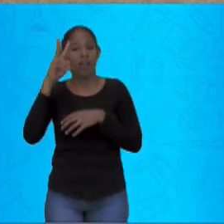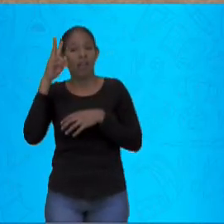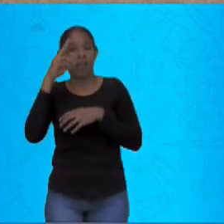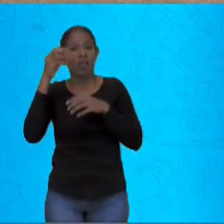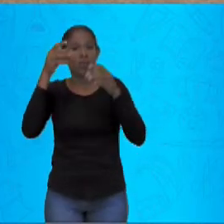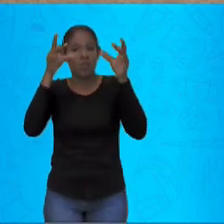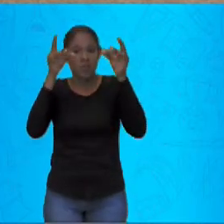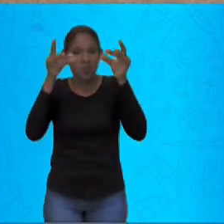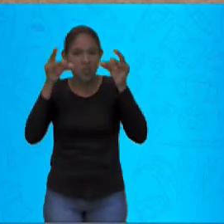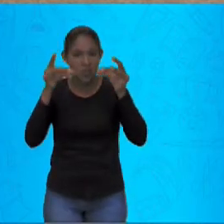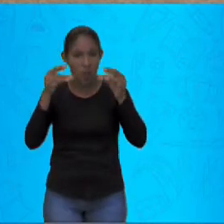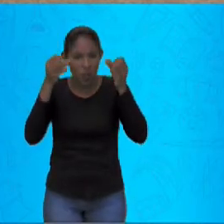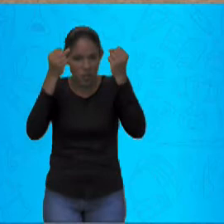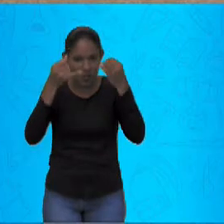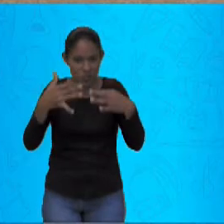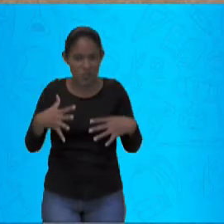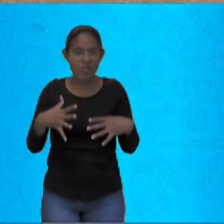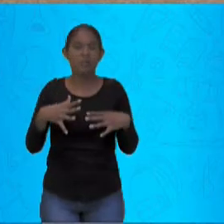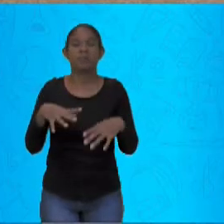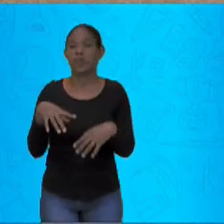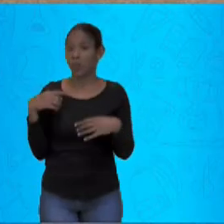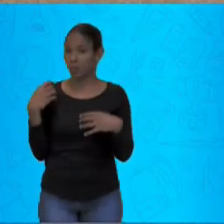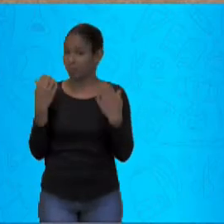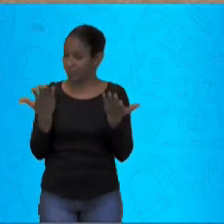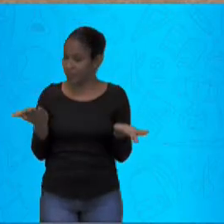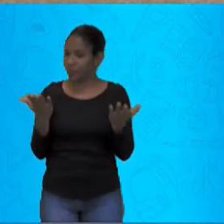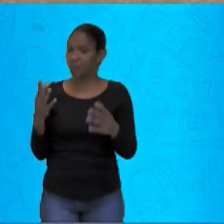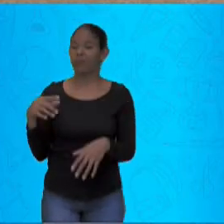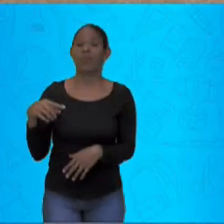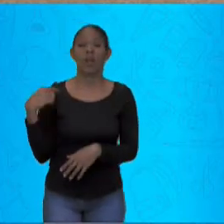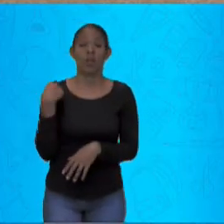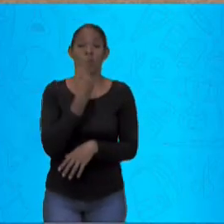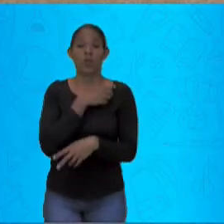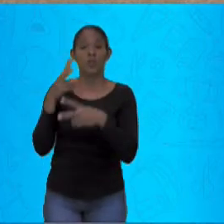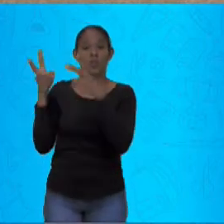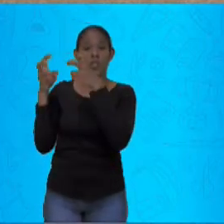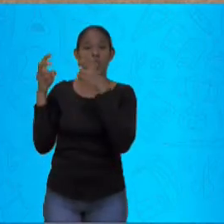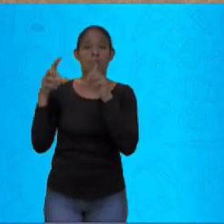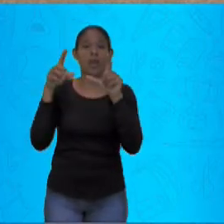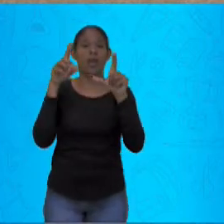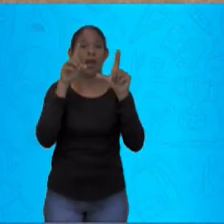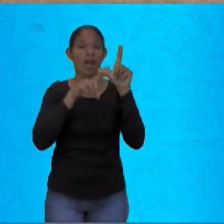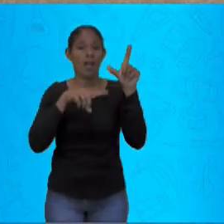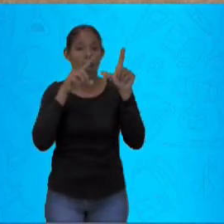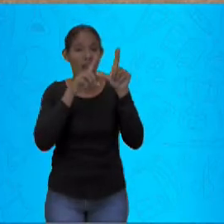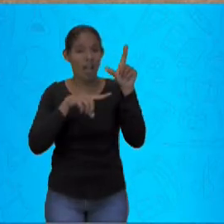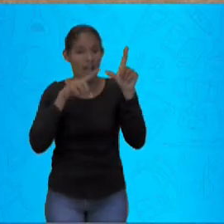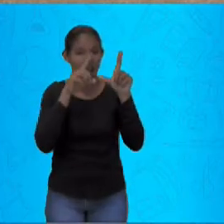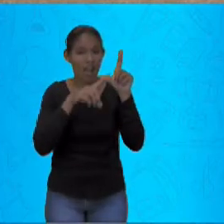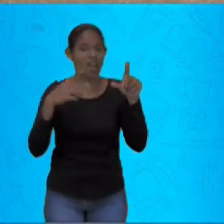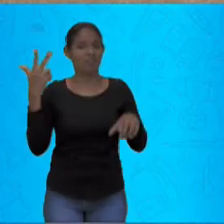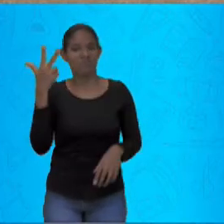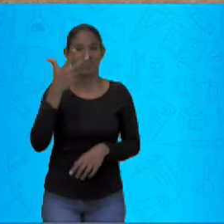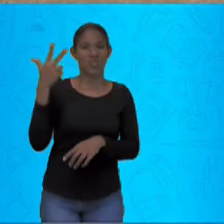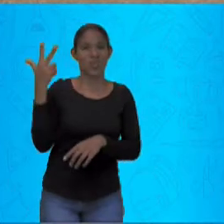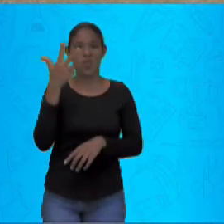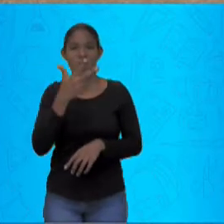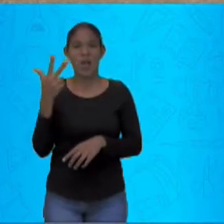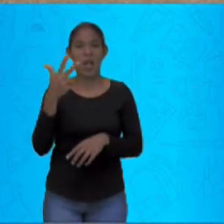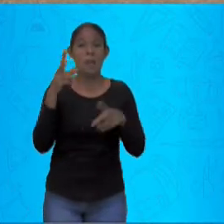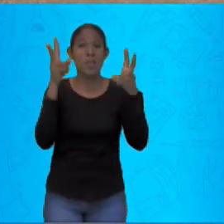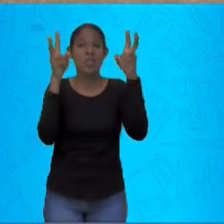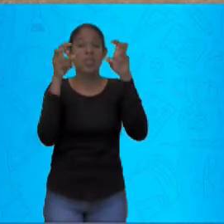Logo percebemos que a letra do rap, no início, trouxe a presença do tema educação,